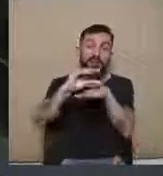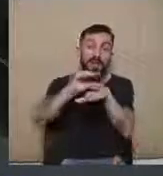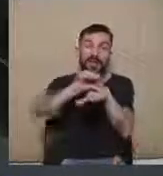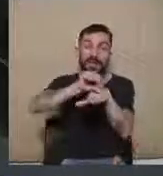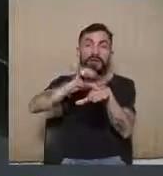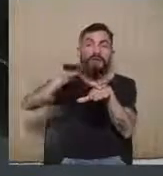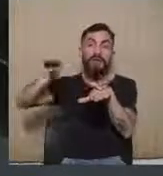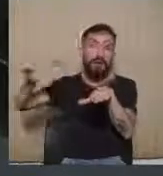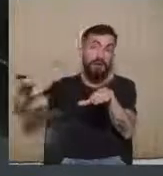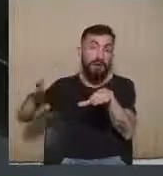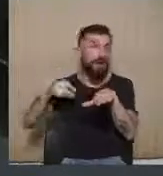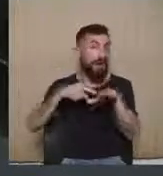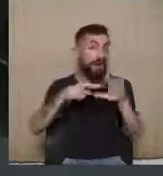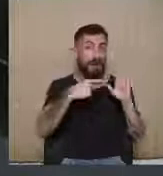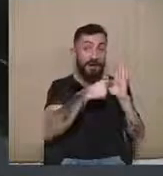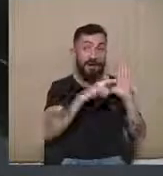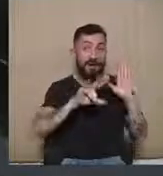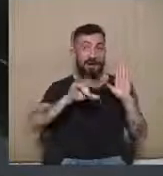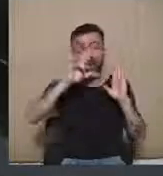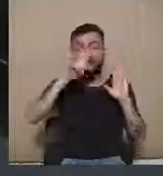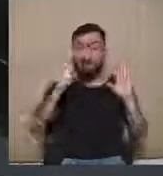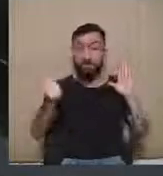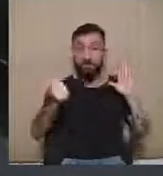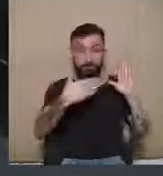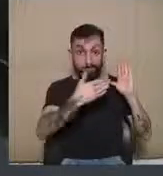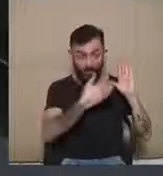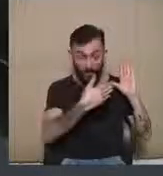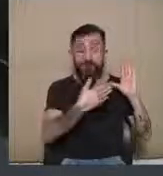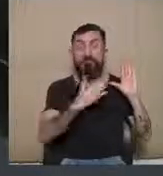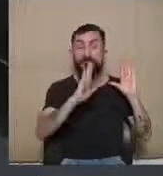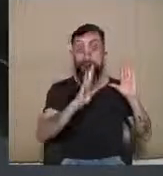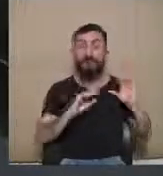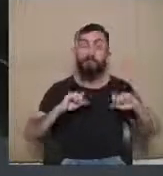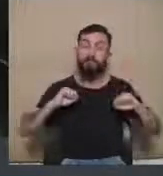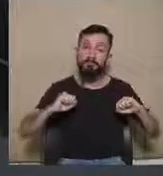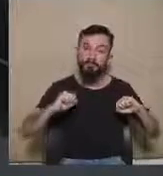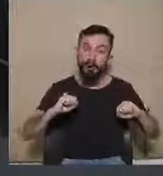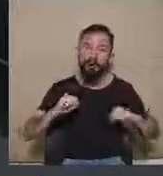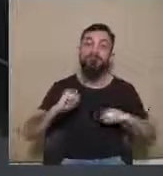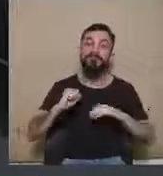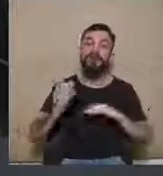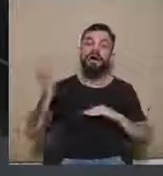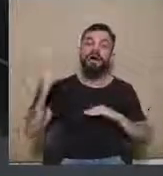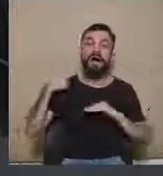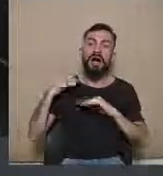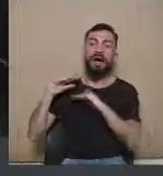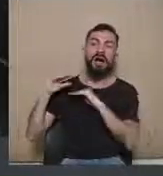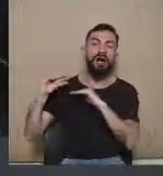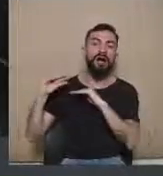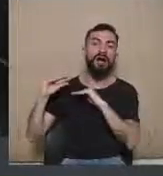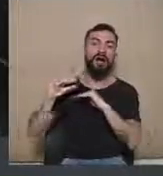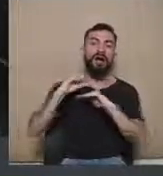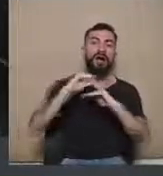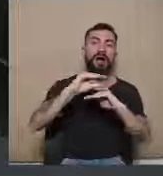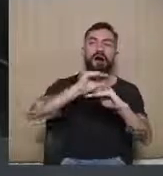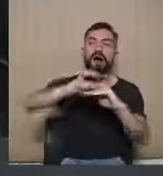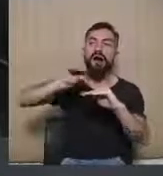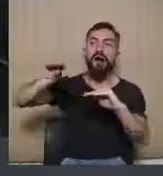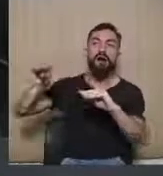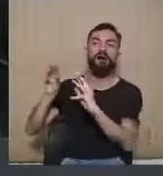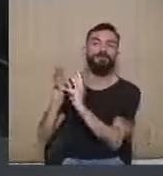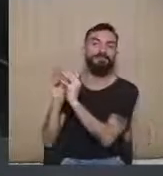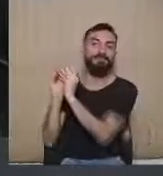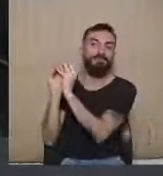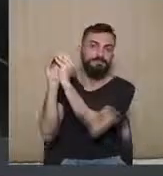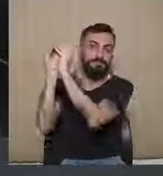ilegalmente, digamos assim, um financiamento muito superior àquele que determina a legislação